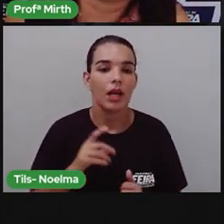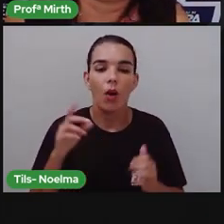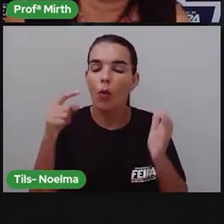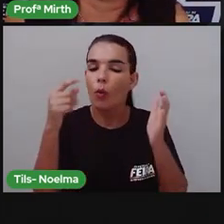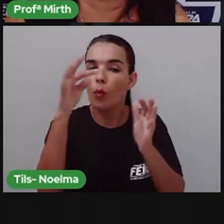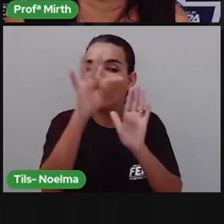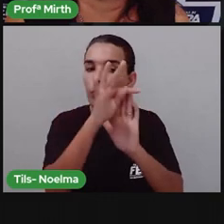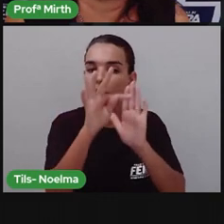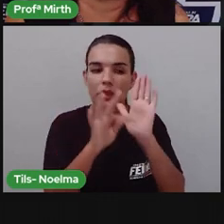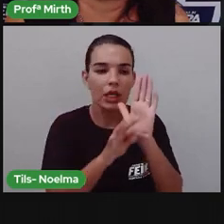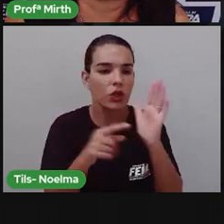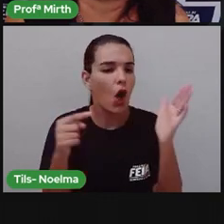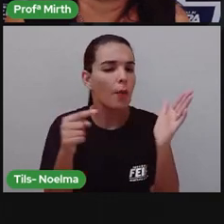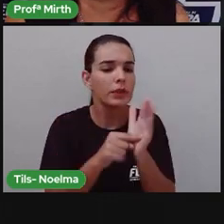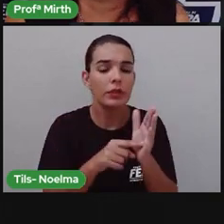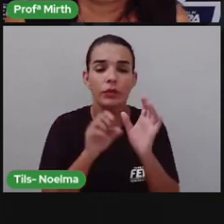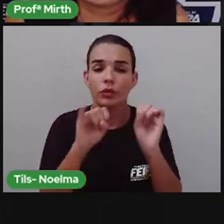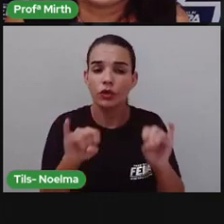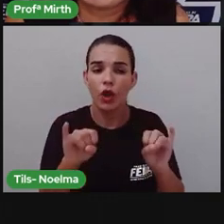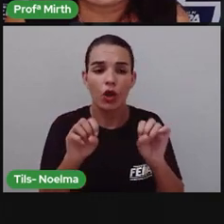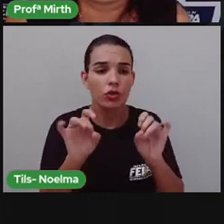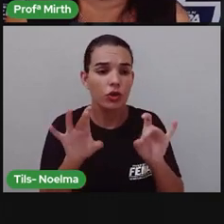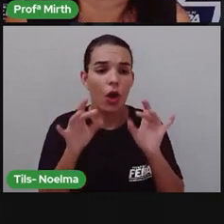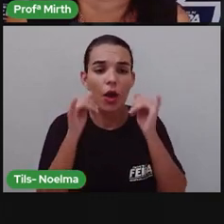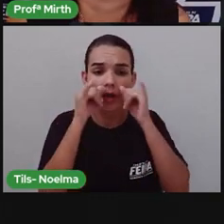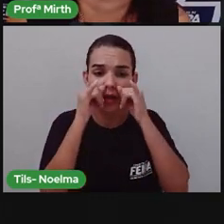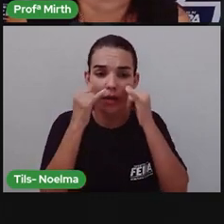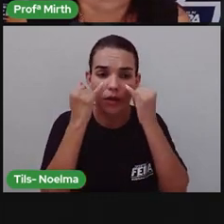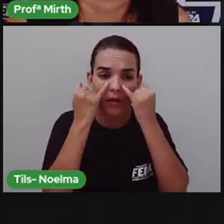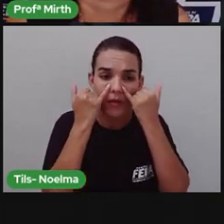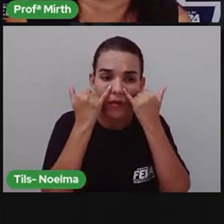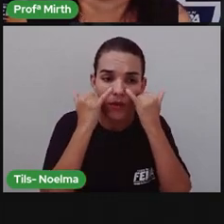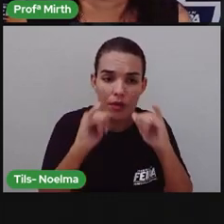o objetivo de informar algo.